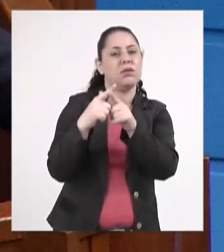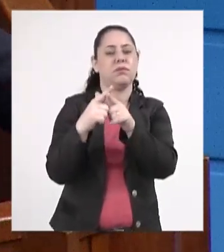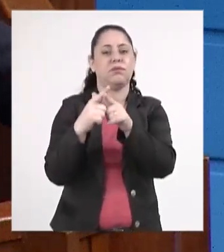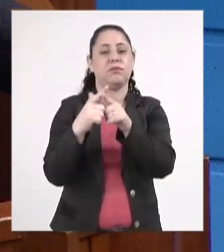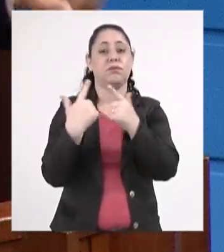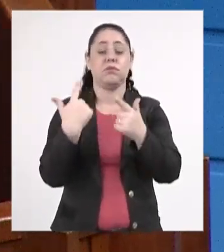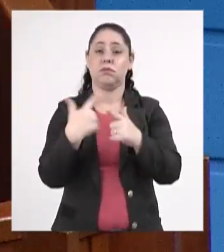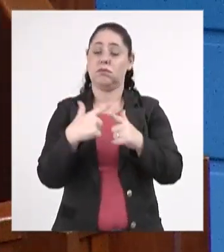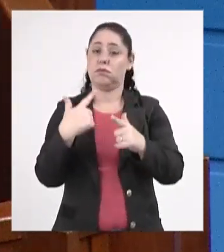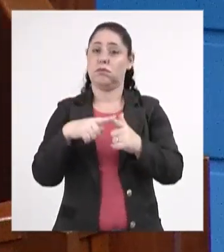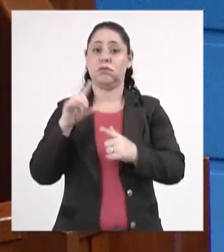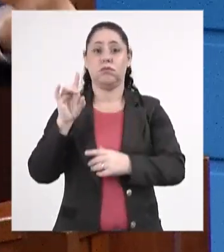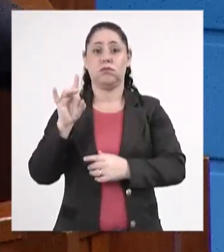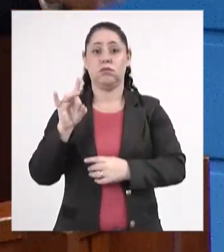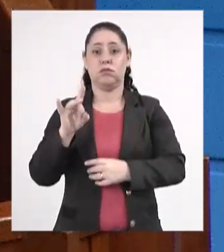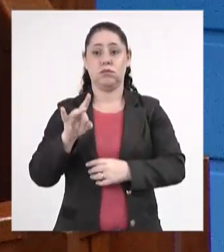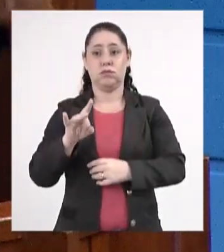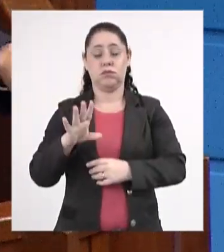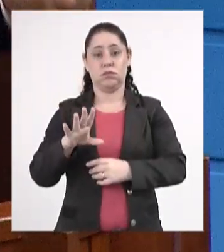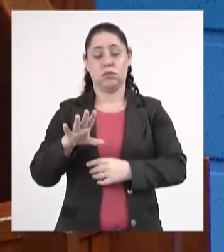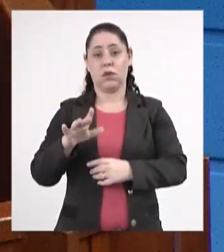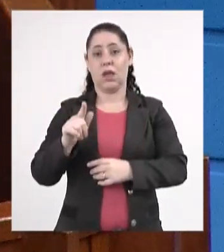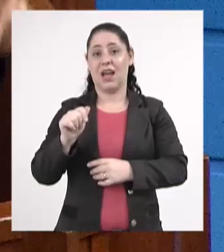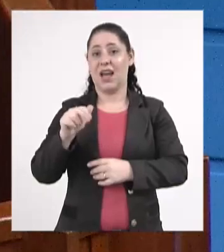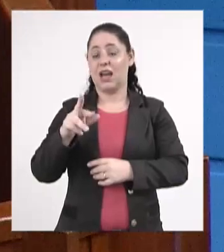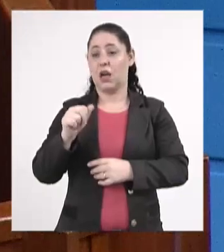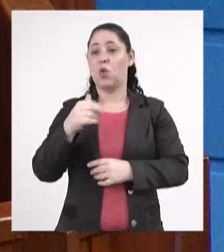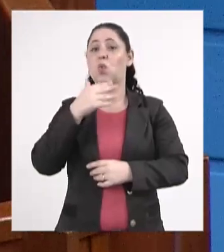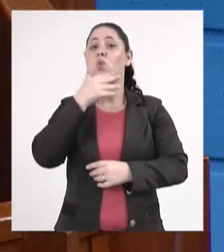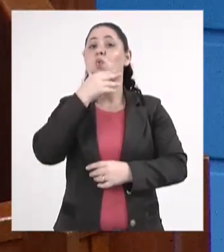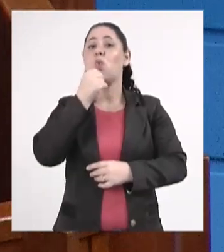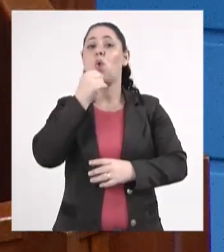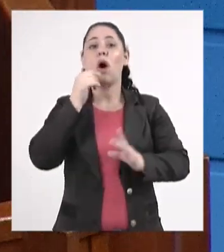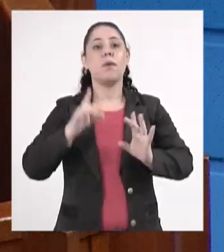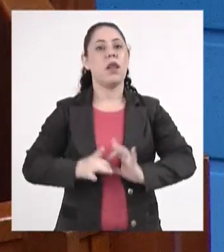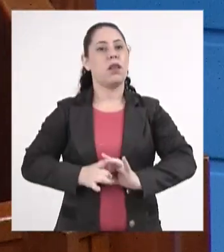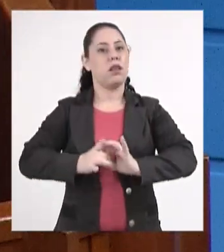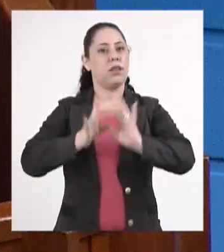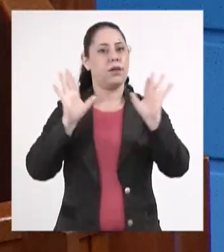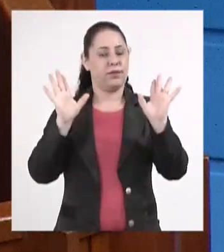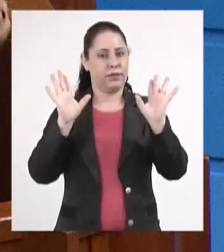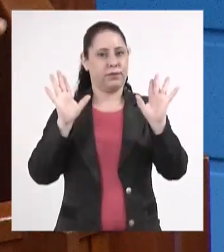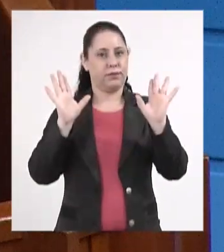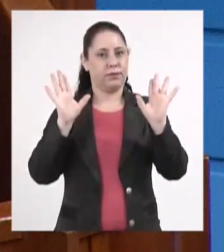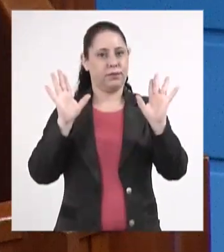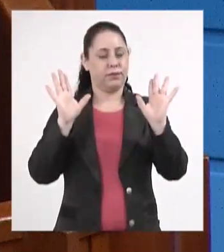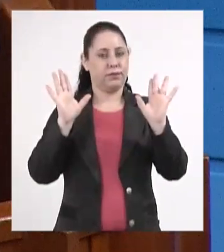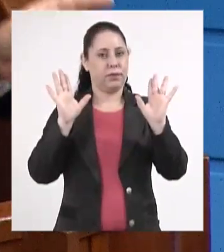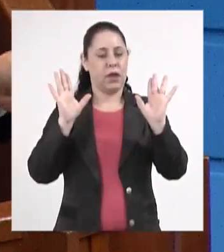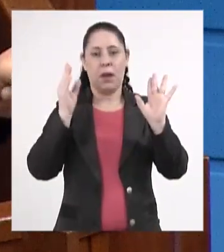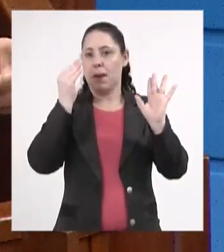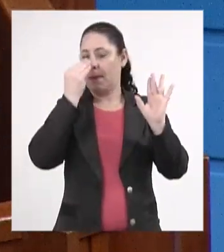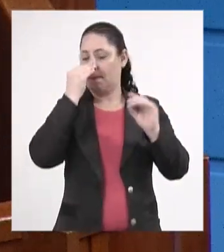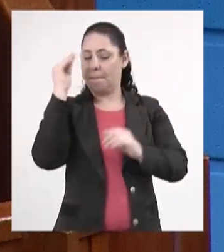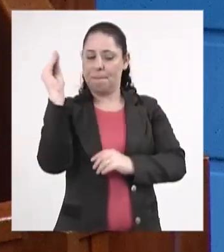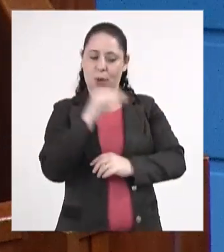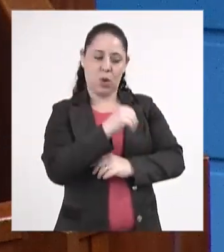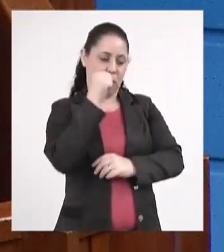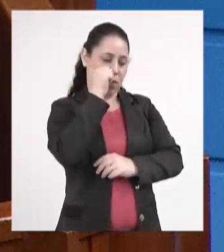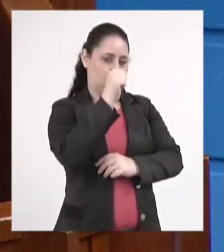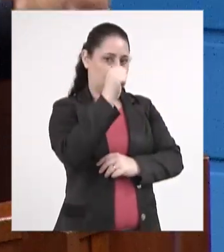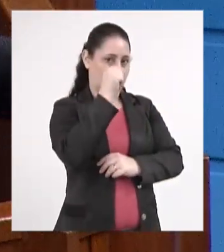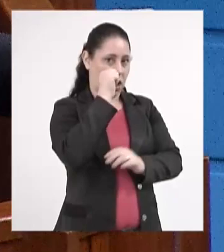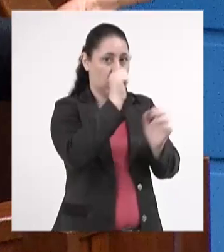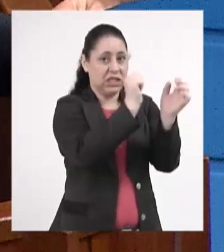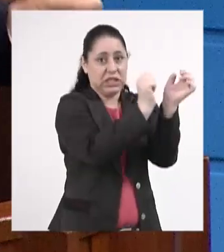porque só iam para a ágora votar os homens livres, ficavam de fora as mulheres e